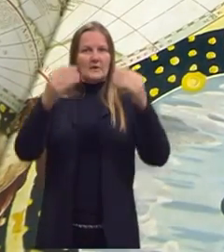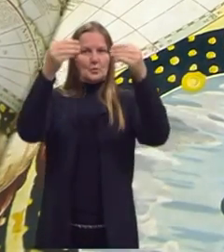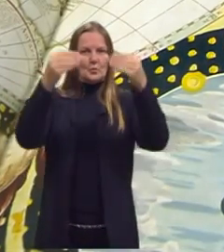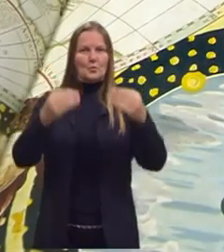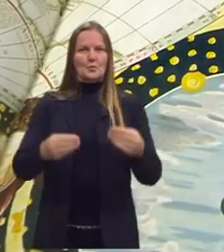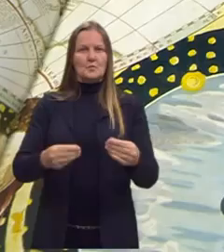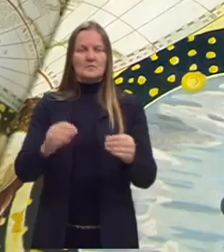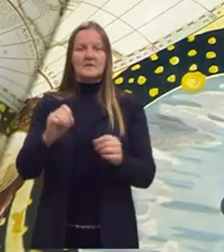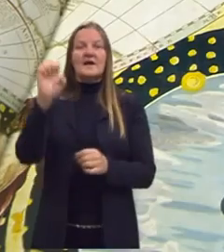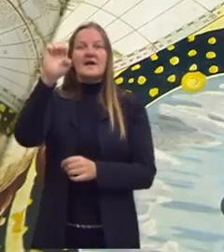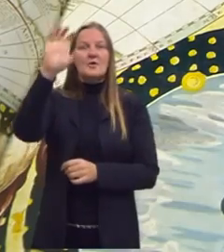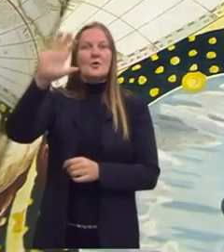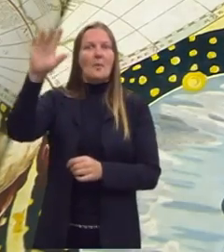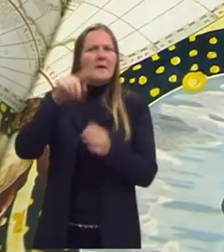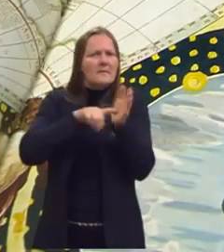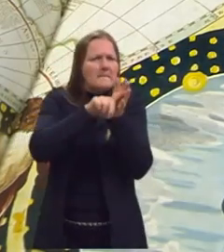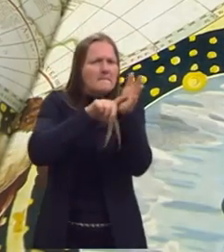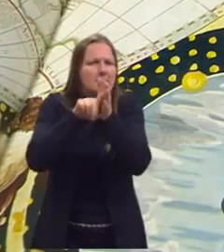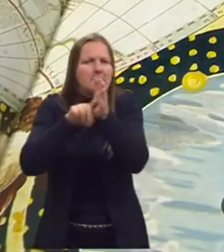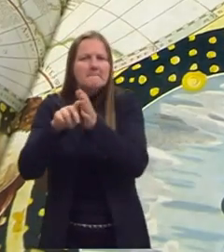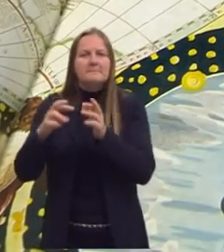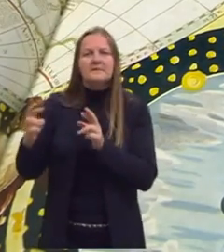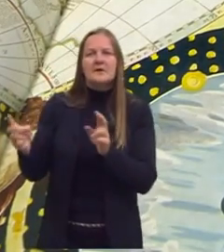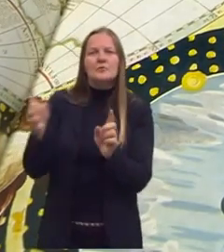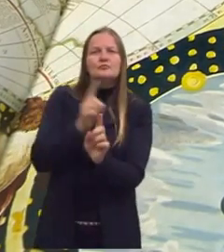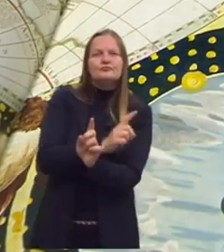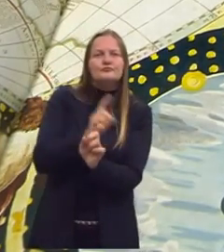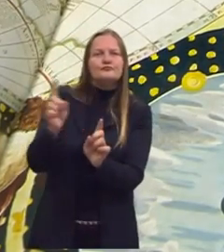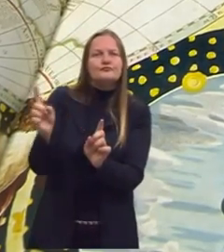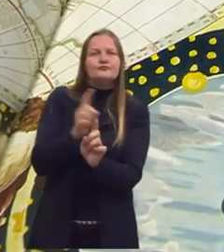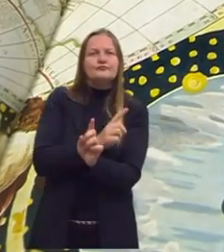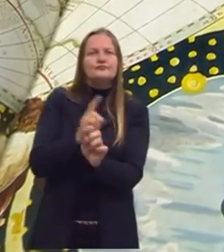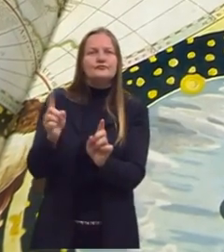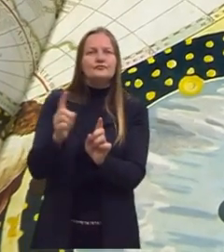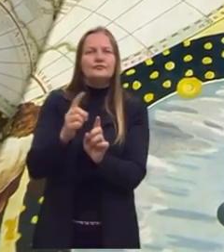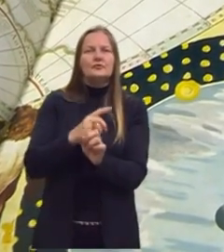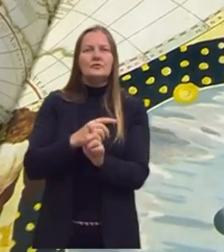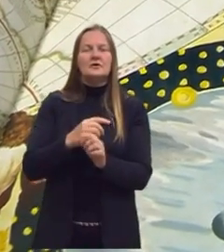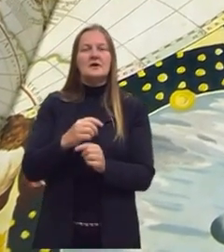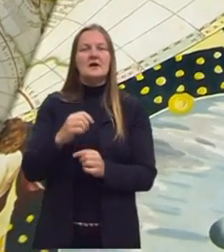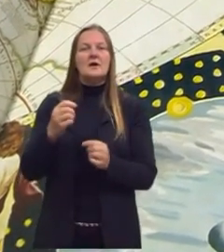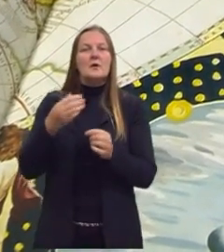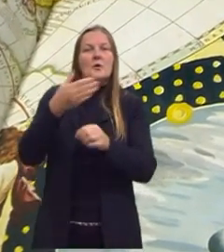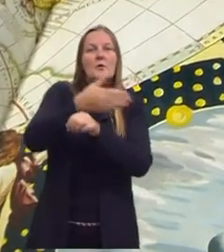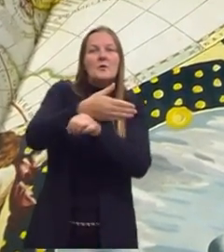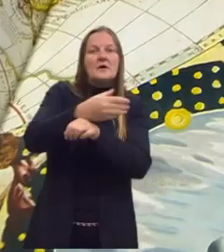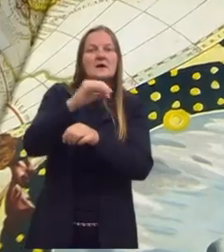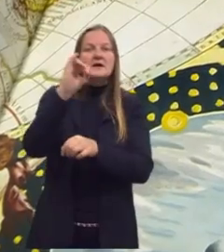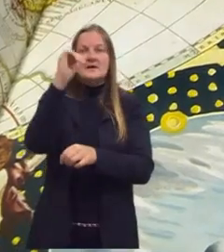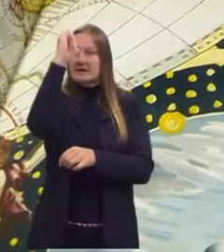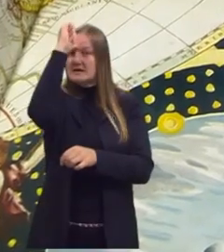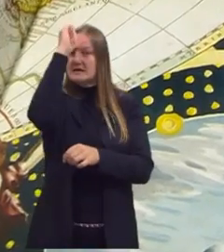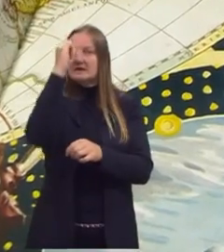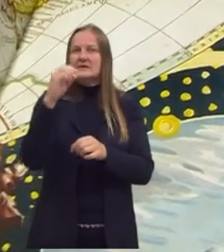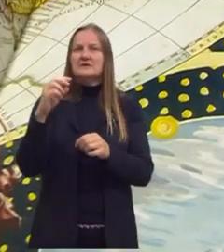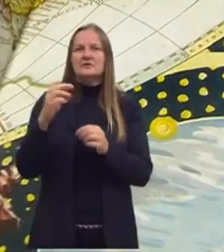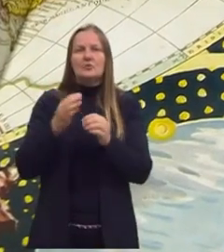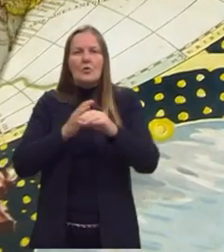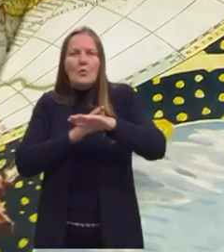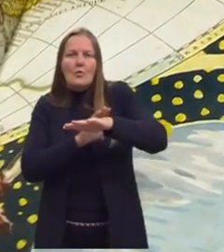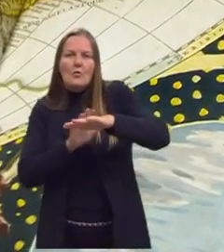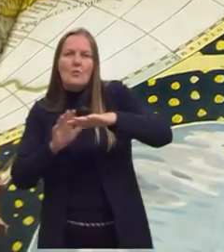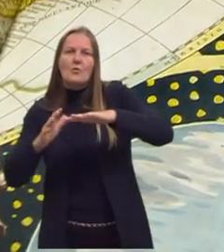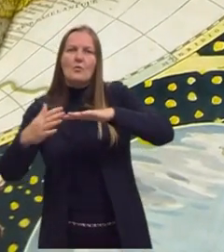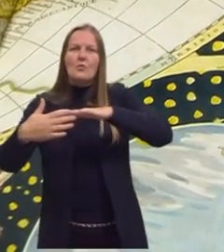os europeus começaram a buscar essas rotas para vir até a Índia, circunnavegando